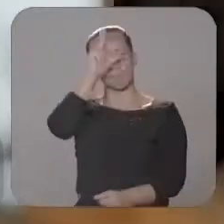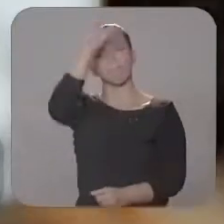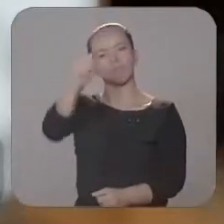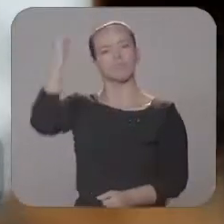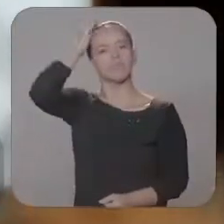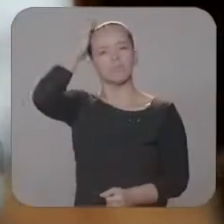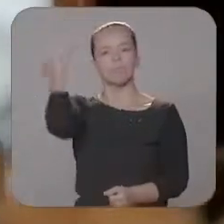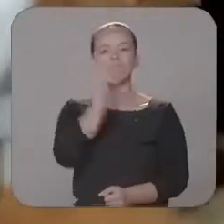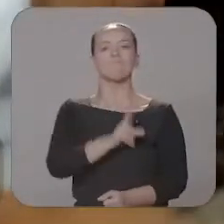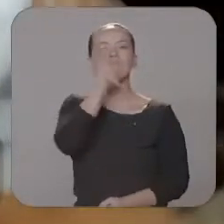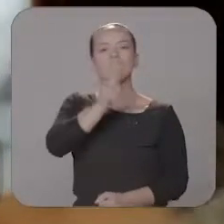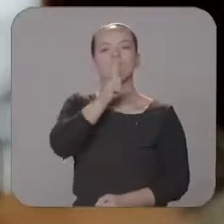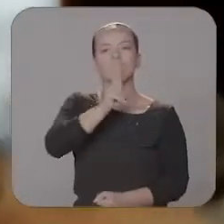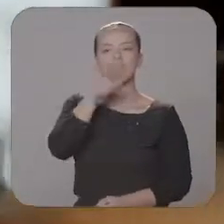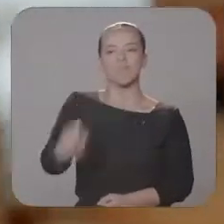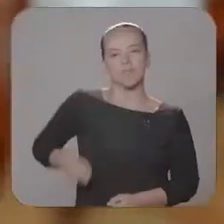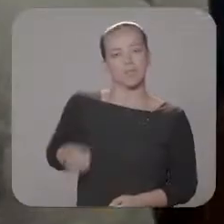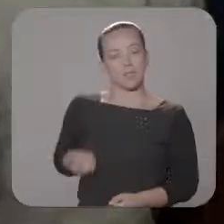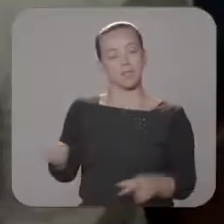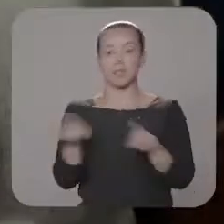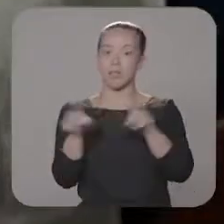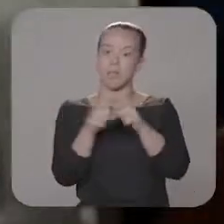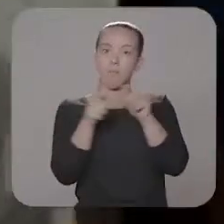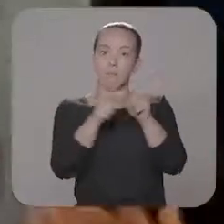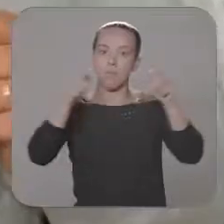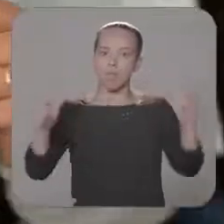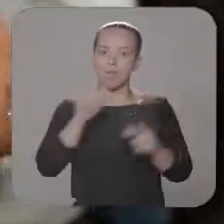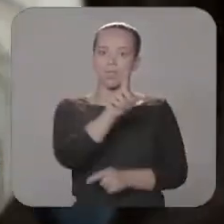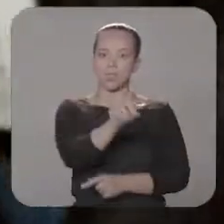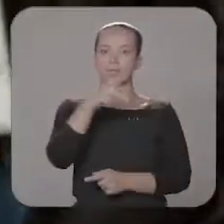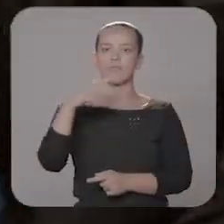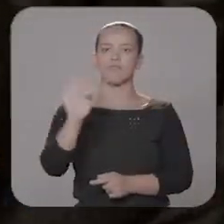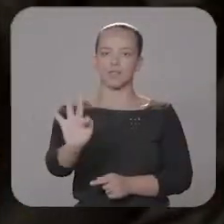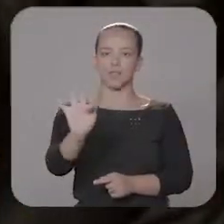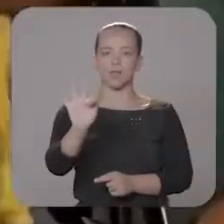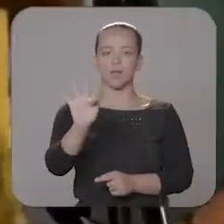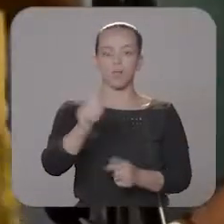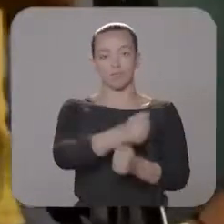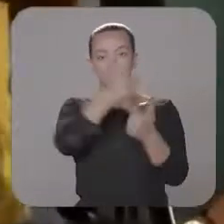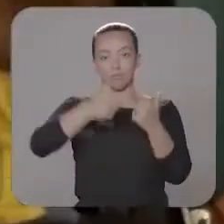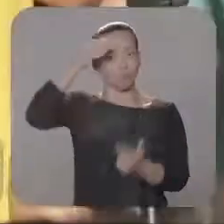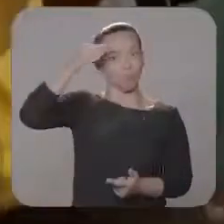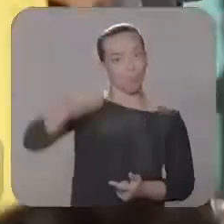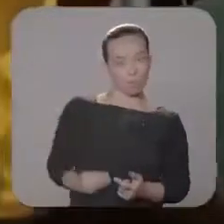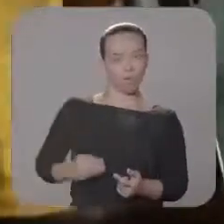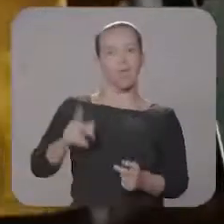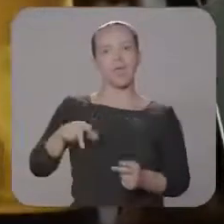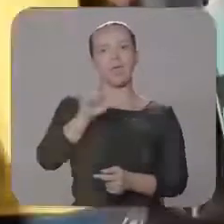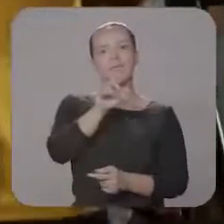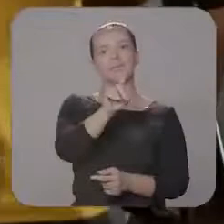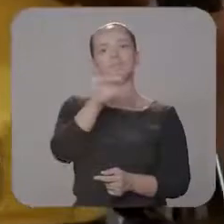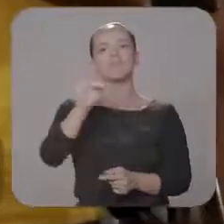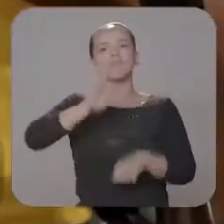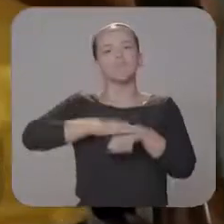força, Reinaldo elegeu Nelsinho Tradi, senador. Também fez a maior bancada de deputados federais. A vice-governadora Rose Modesto